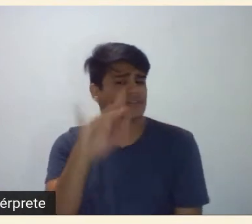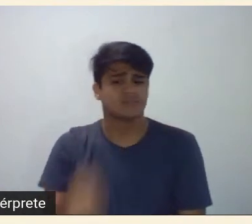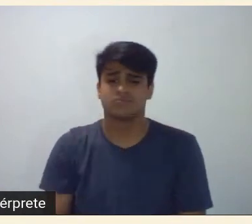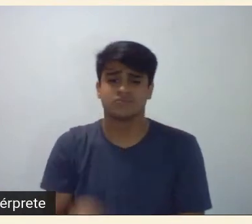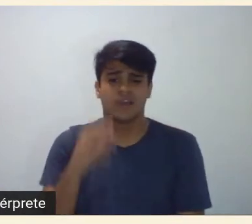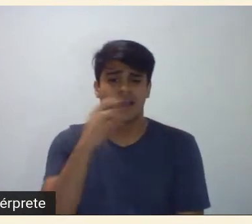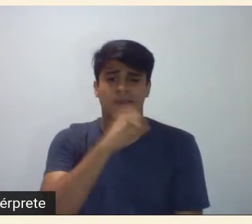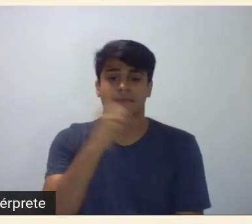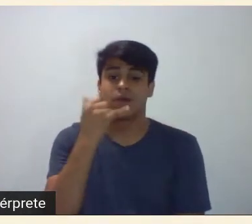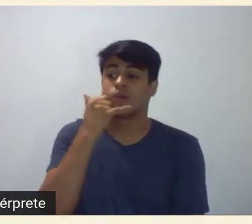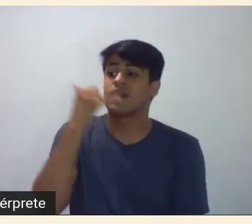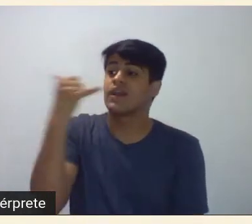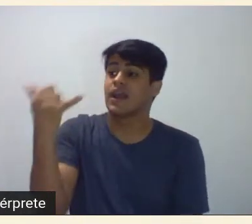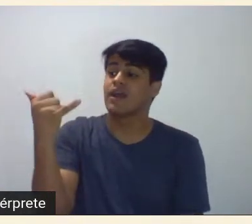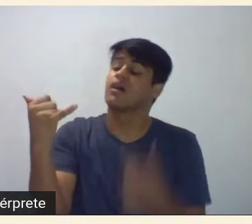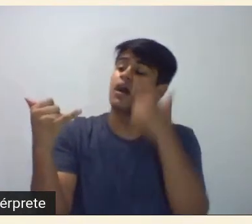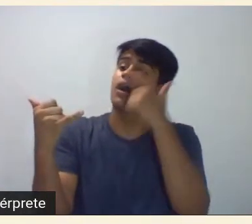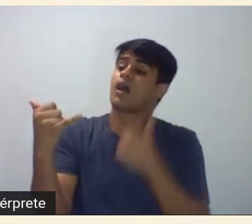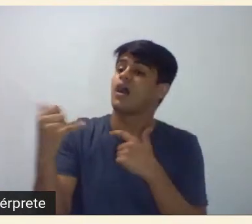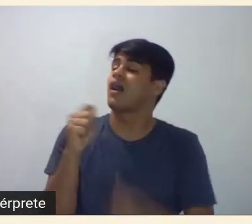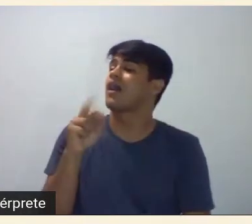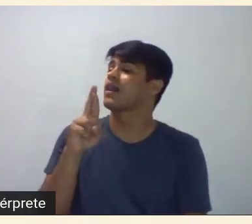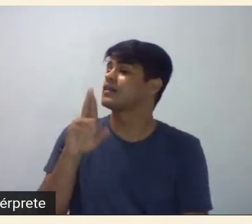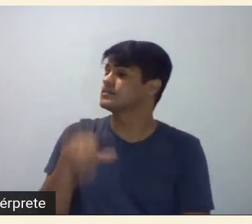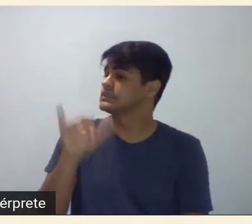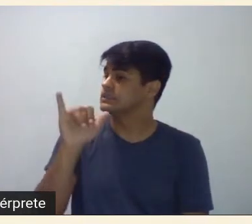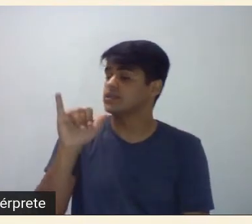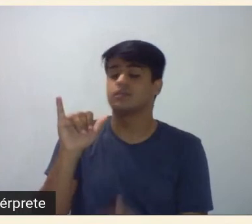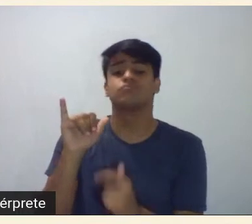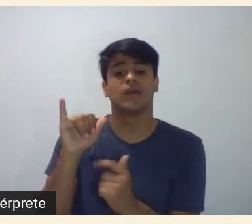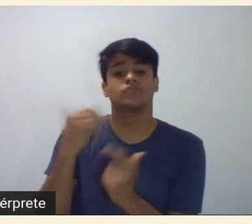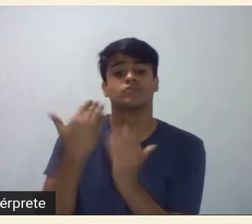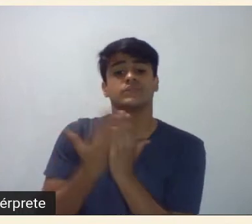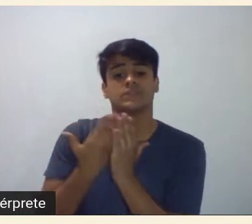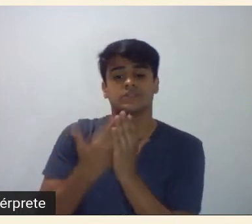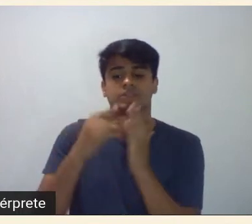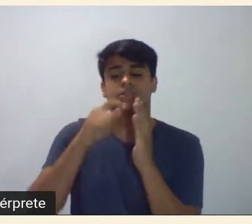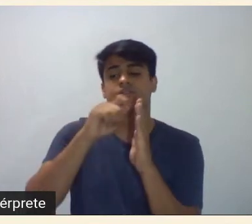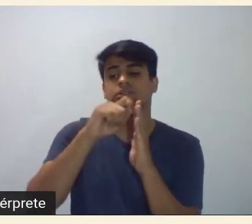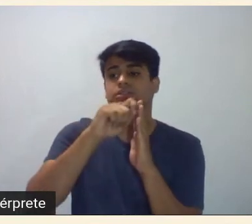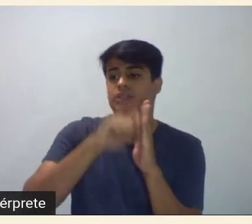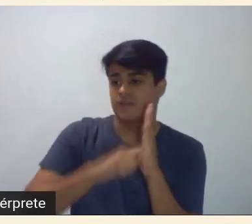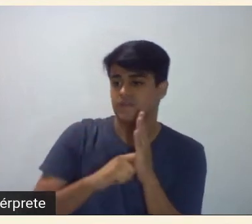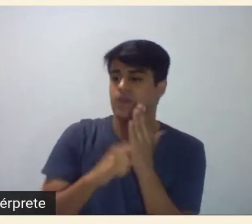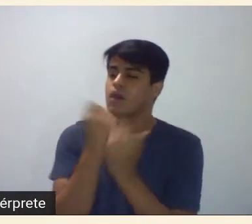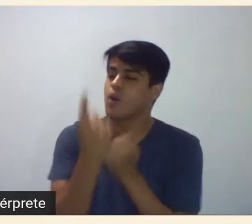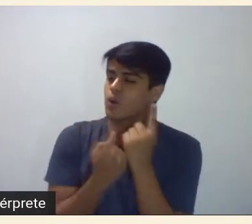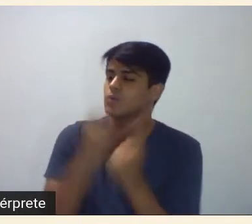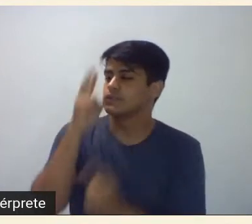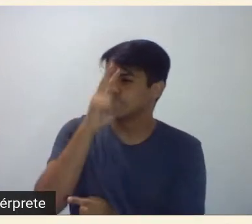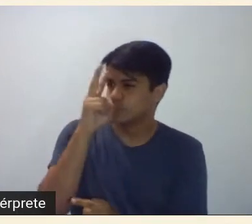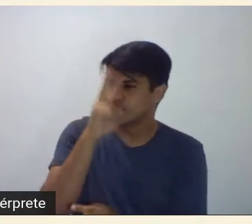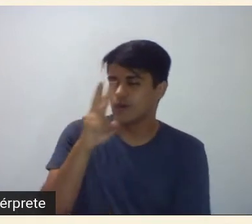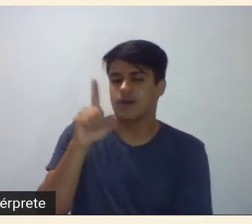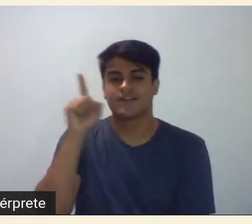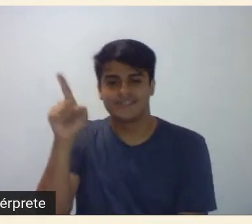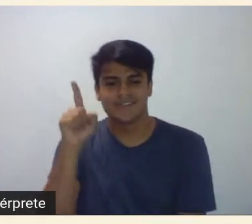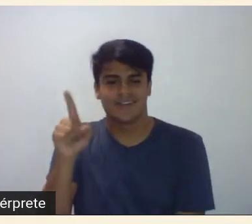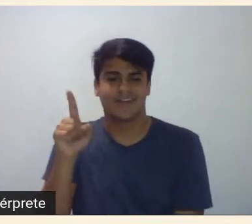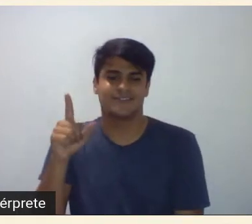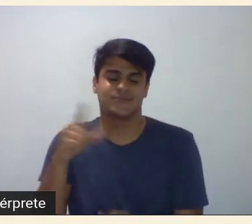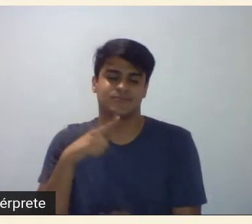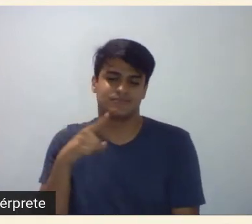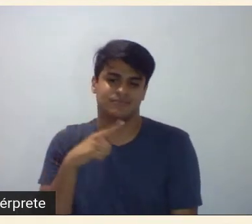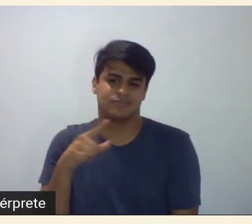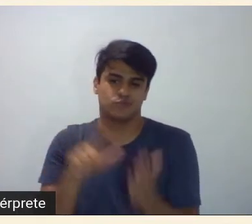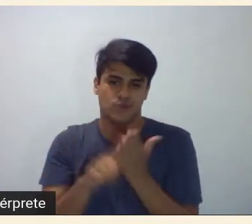e dizia que fala era assim Amaral que está escrevendo também umas crônicas no suplemento literário do Estado de São Paulo